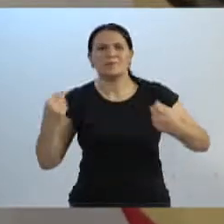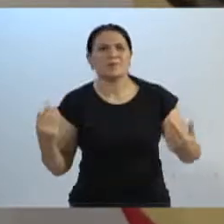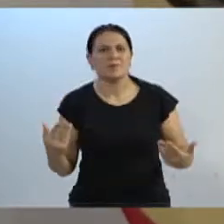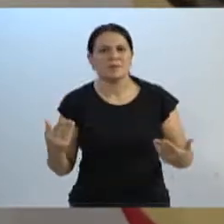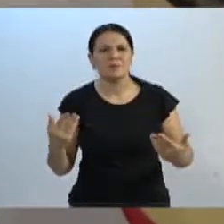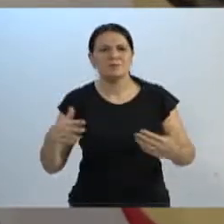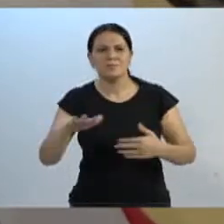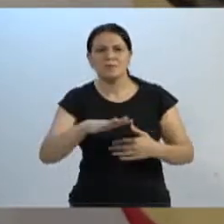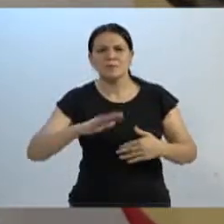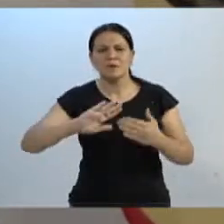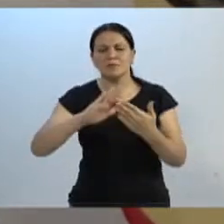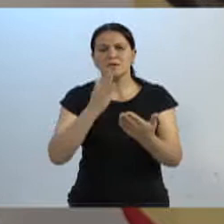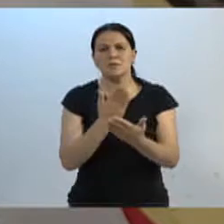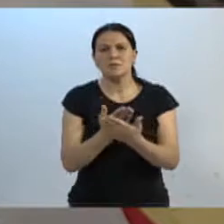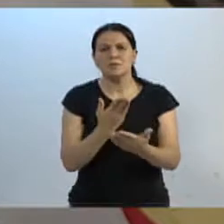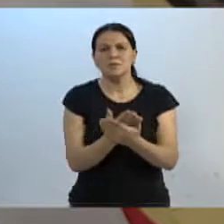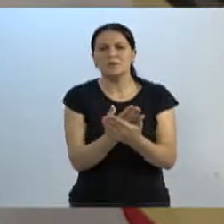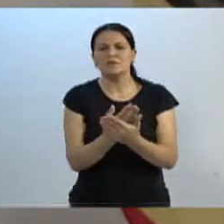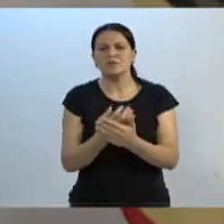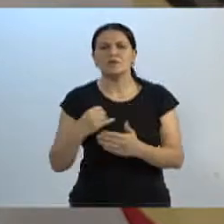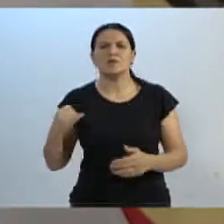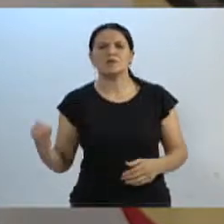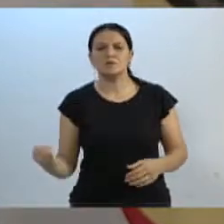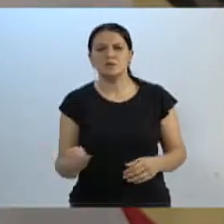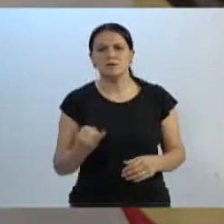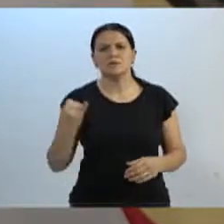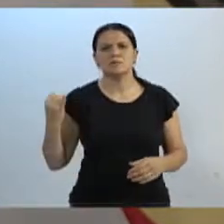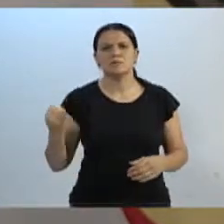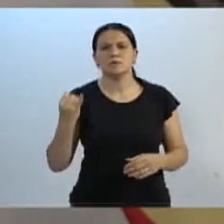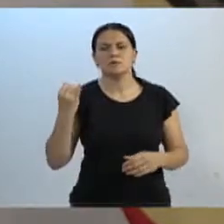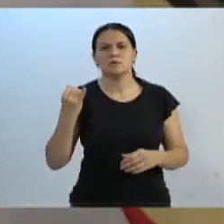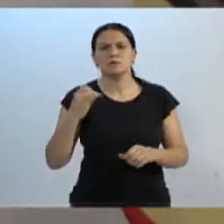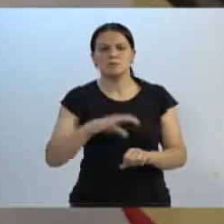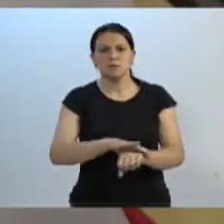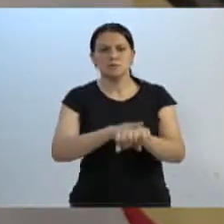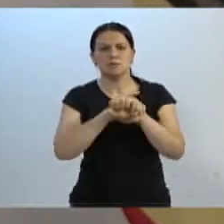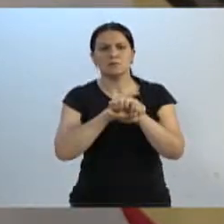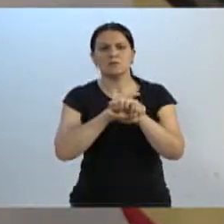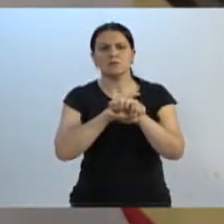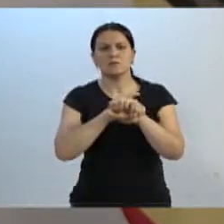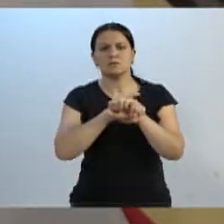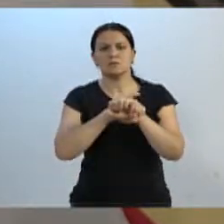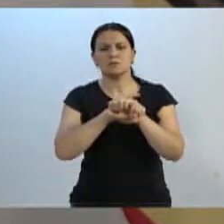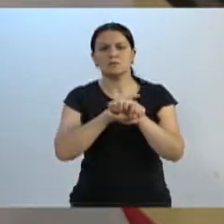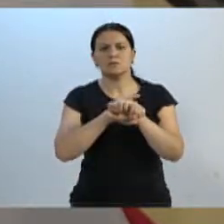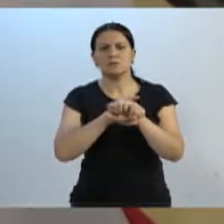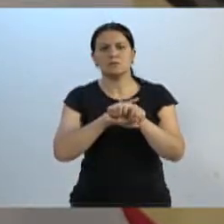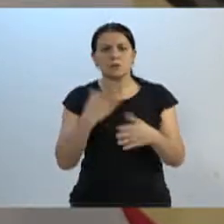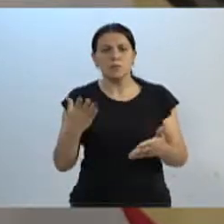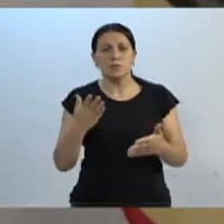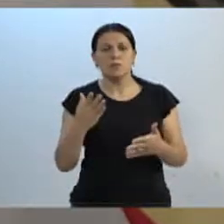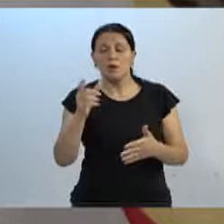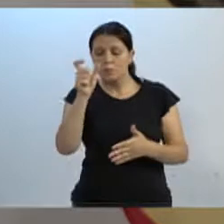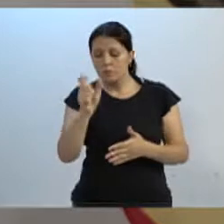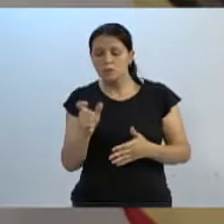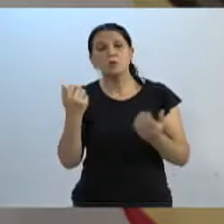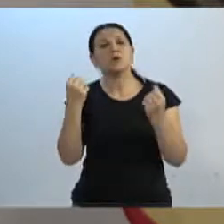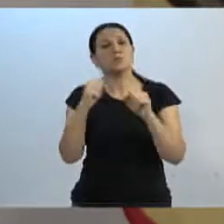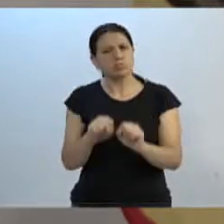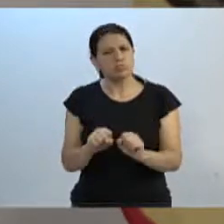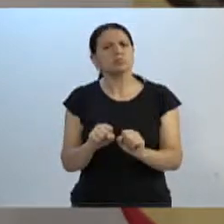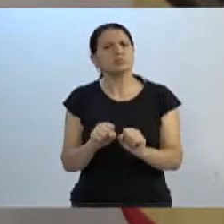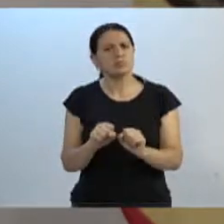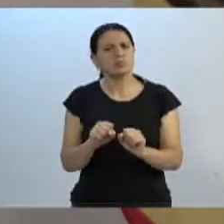escolar, muito importante para a segurança de todos. Afinal, essa pessoa capacitada em uma